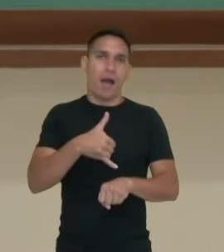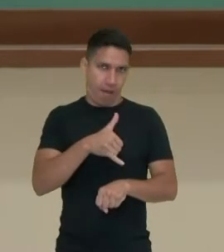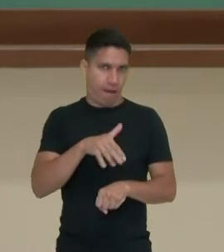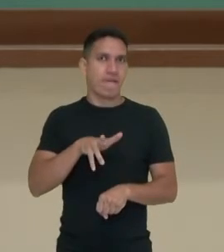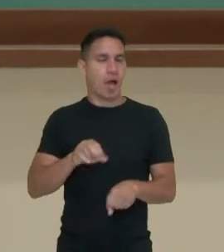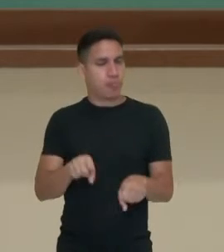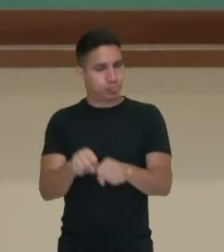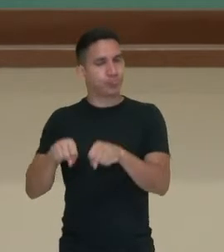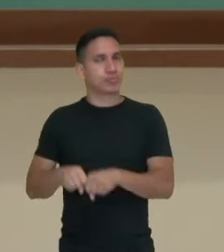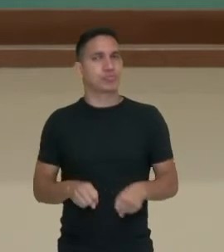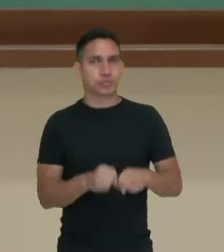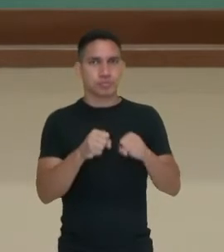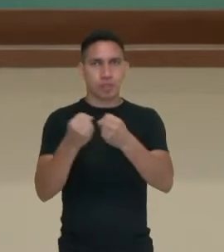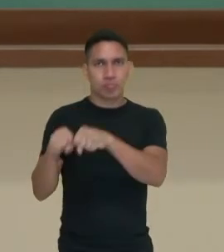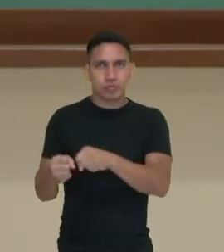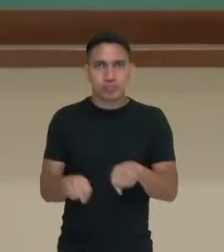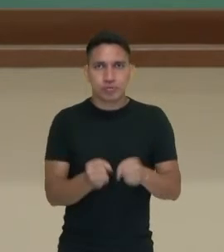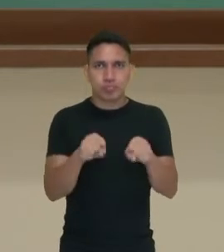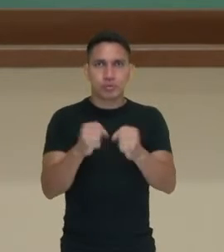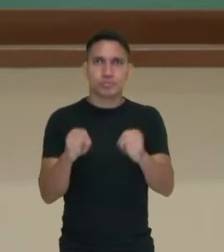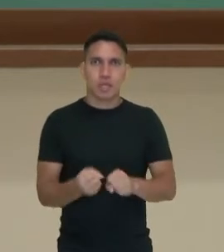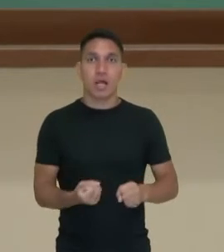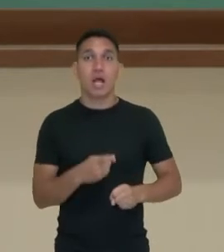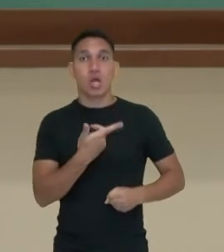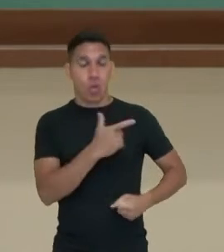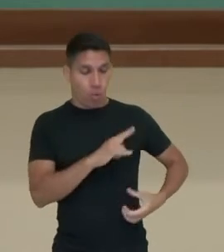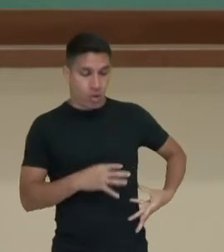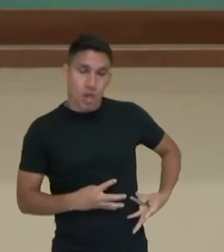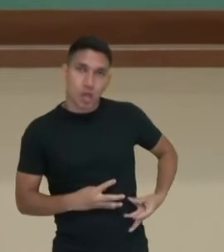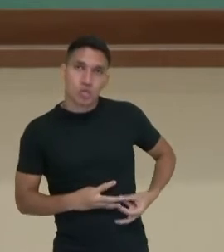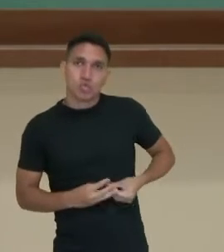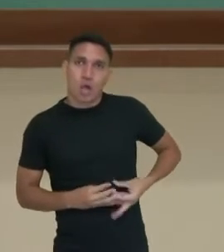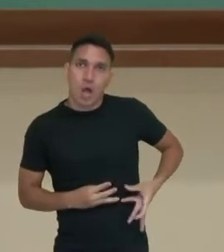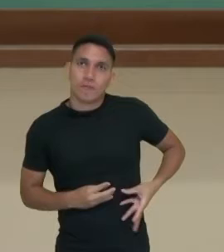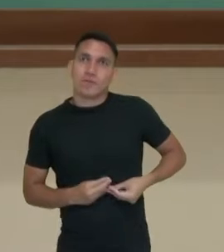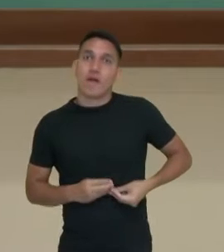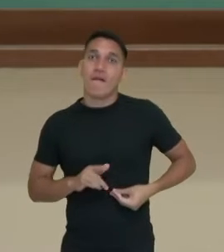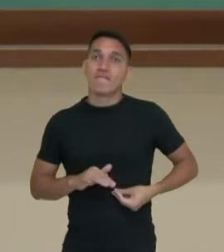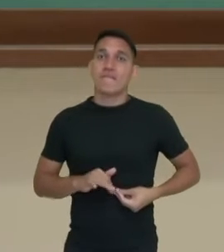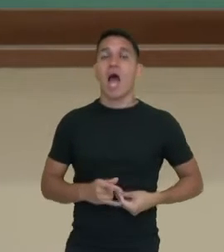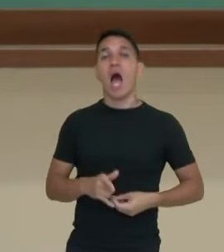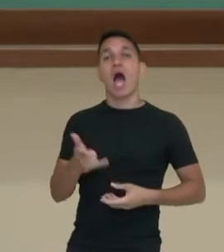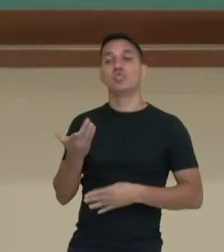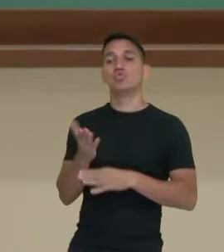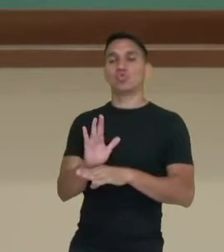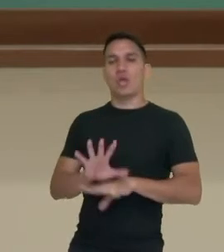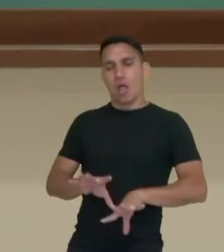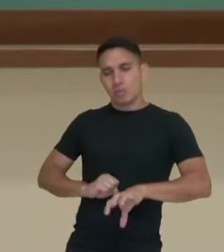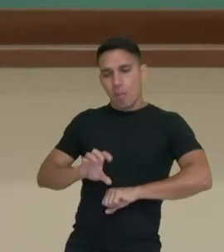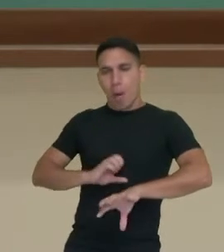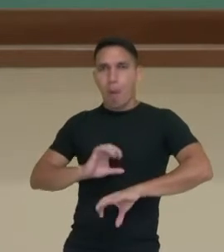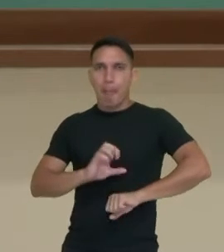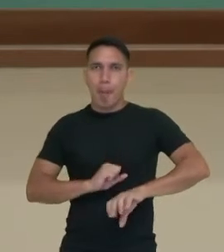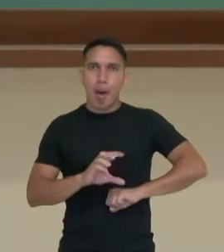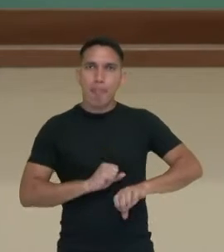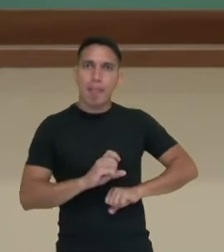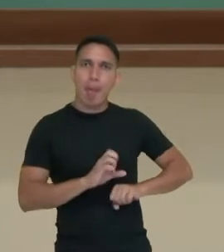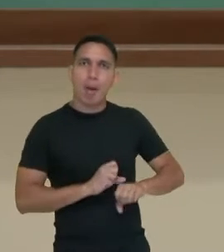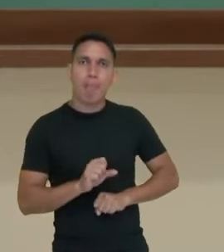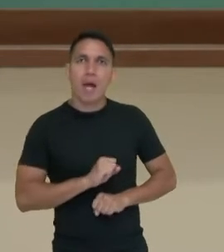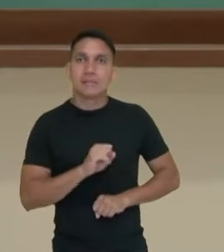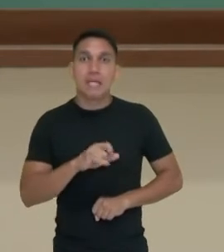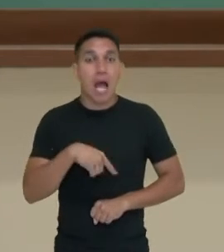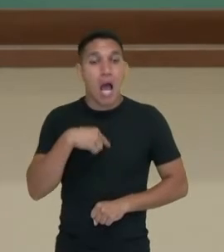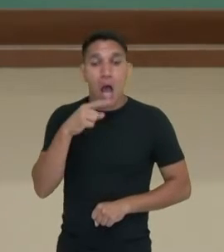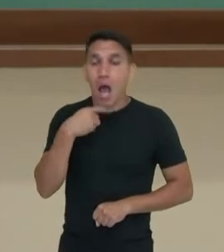quebra das gorduras, tá? E o suco pancreático vai fazer aquela, vai ajudar na digestão das proteínas, o restante dos carboidratos que não tinham sido